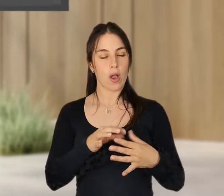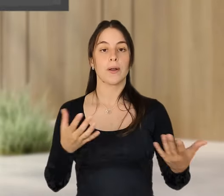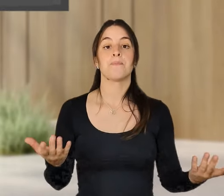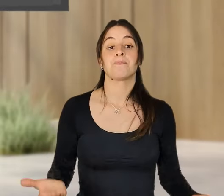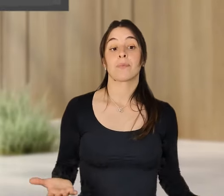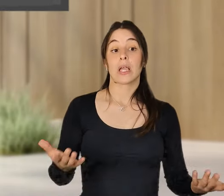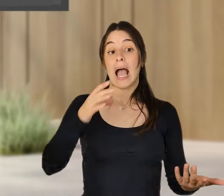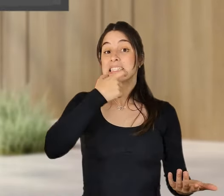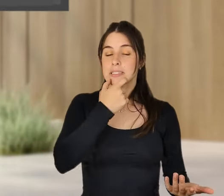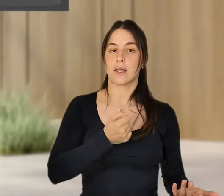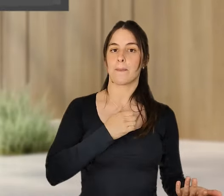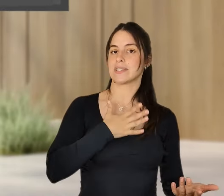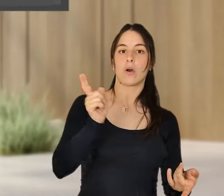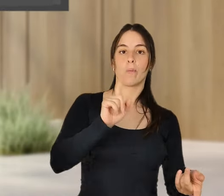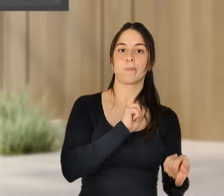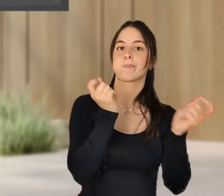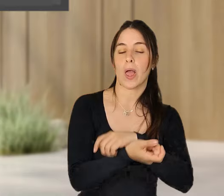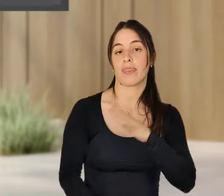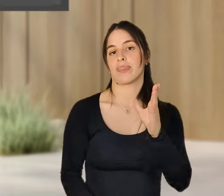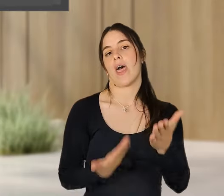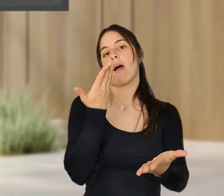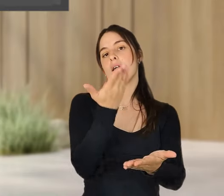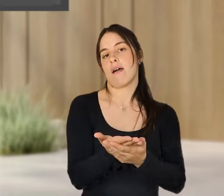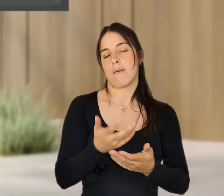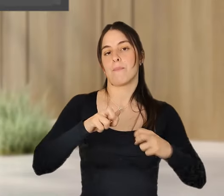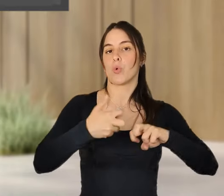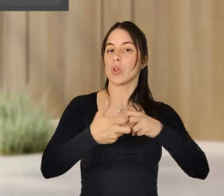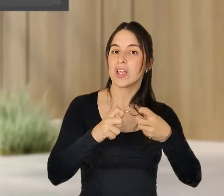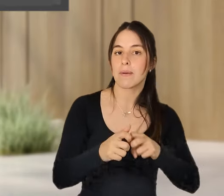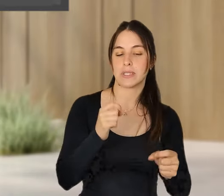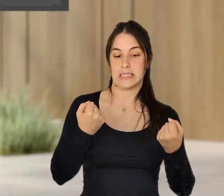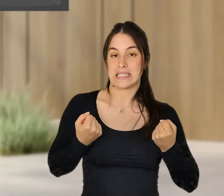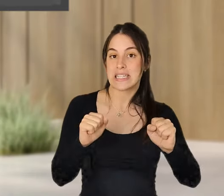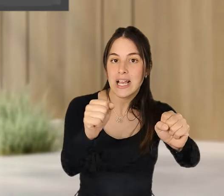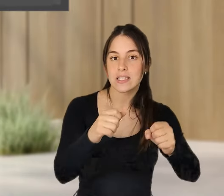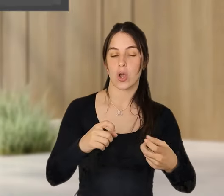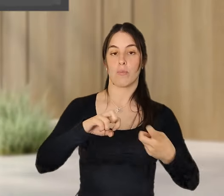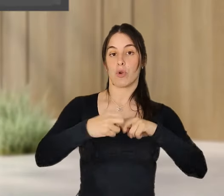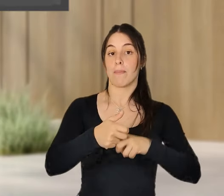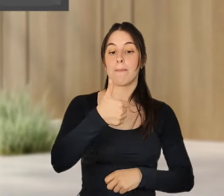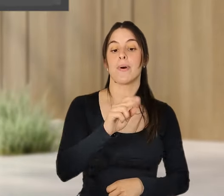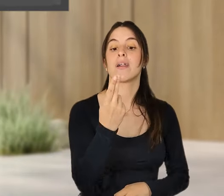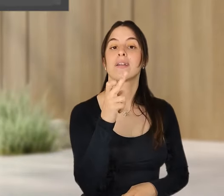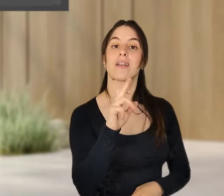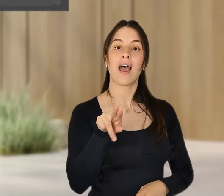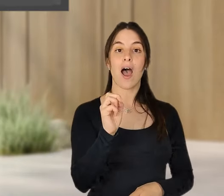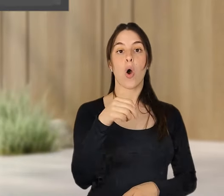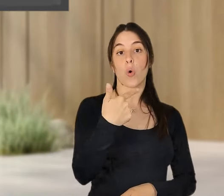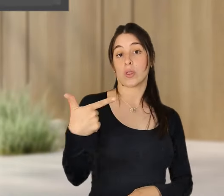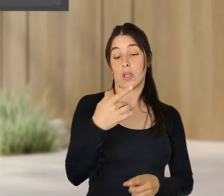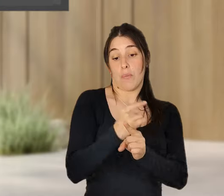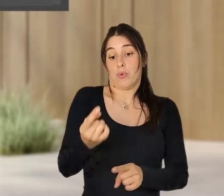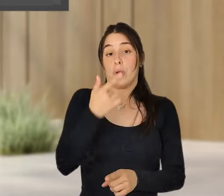problemas, em primeiro tudo, aos trabalhadores, o stress, o burnout, esta dificuldade em conciliar a vida